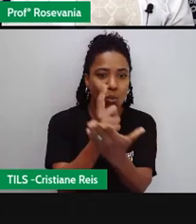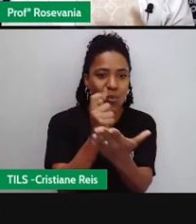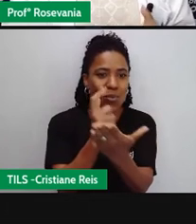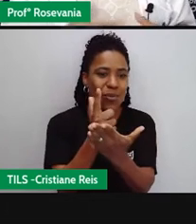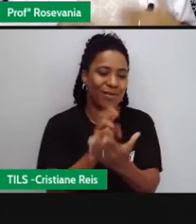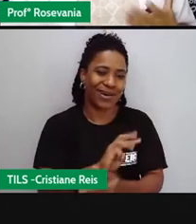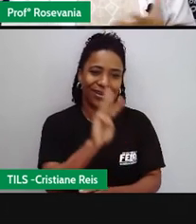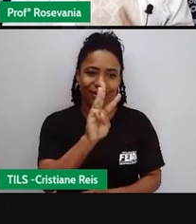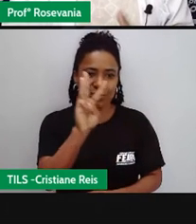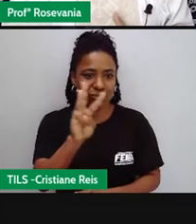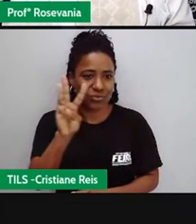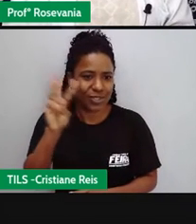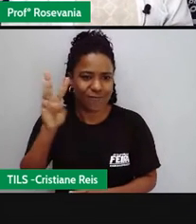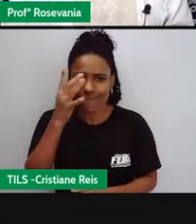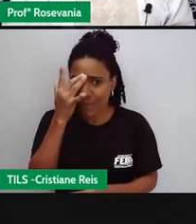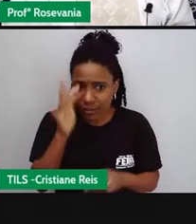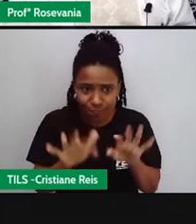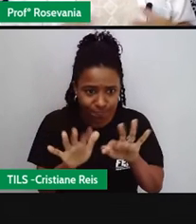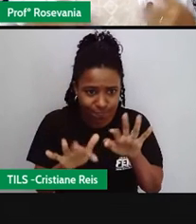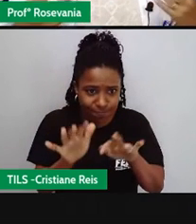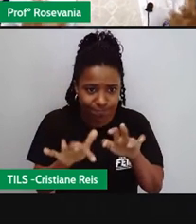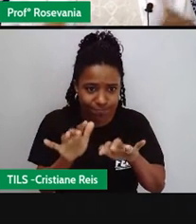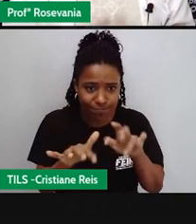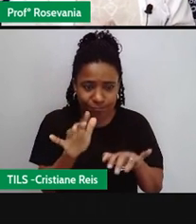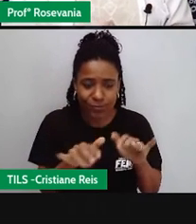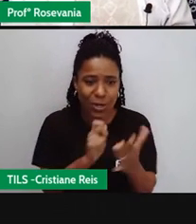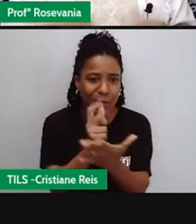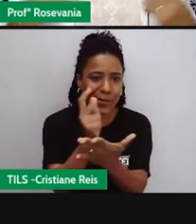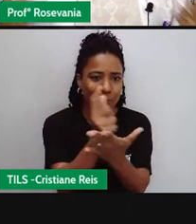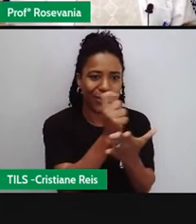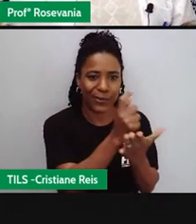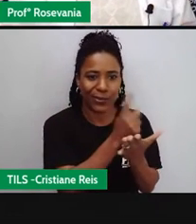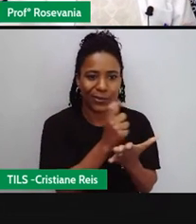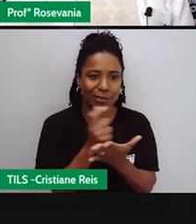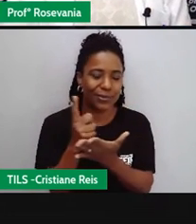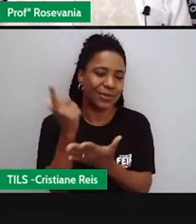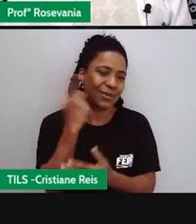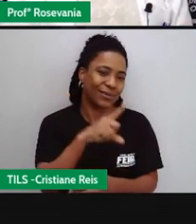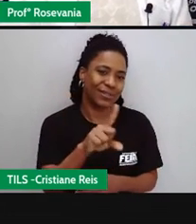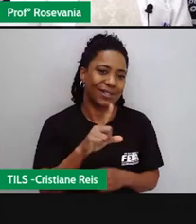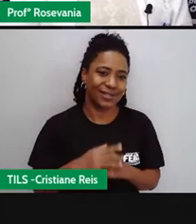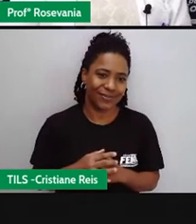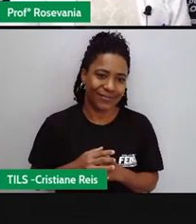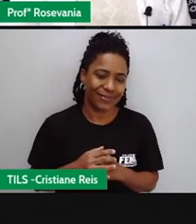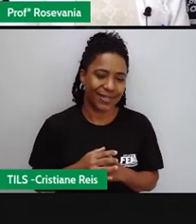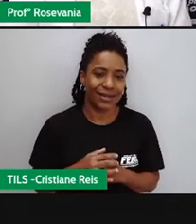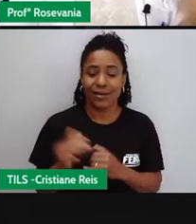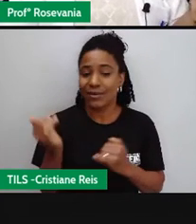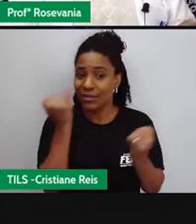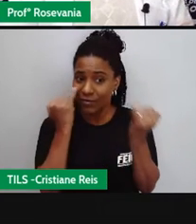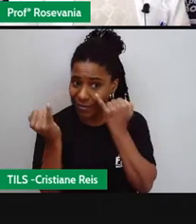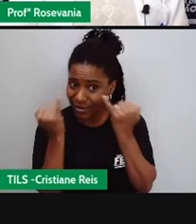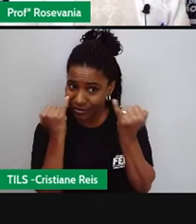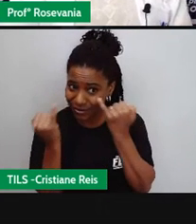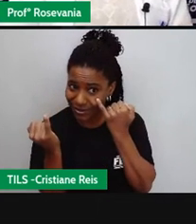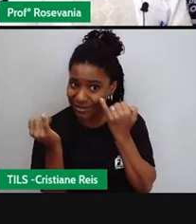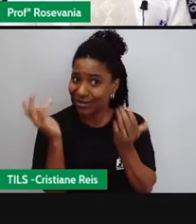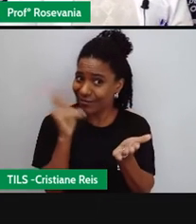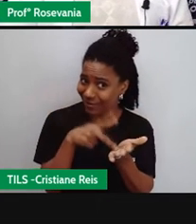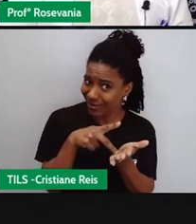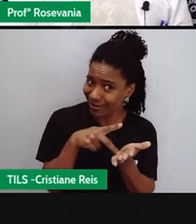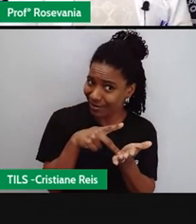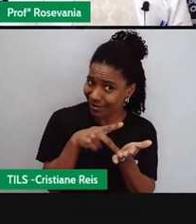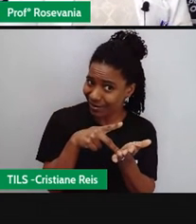a economia, aumenta o produto interno bruto, mas aí, como é que são essas informações? São sempre verdadeiras? Lembra lá do início?